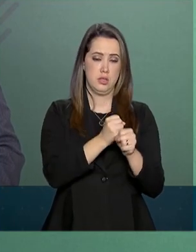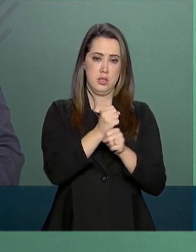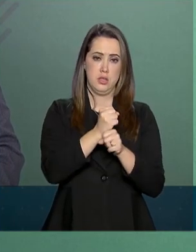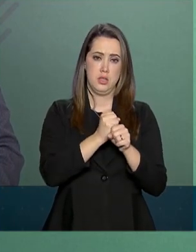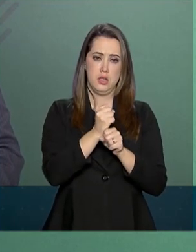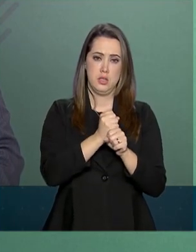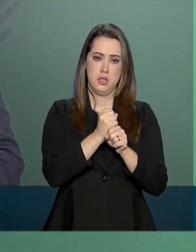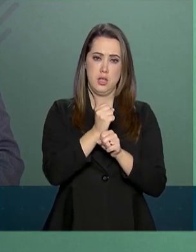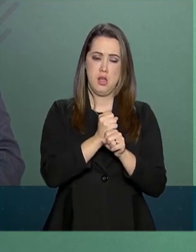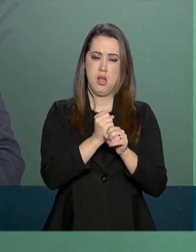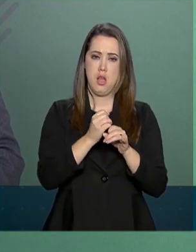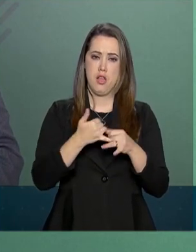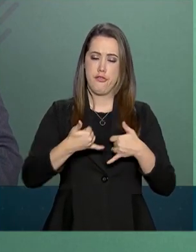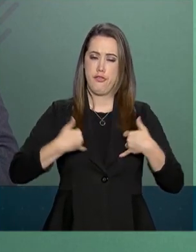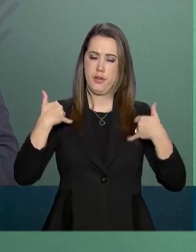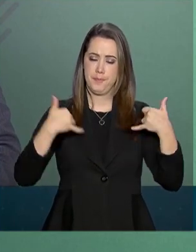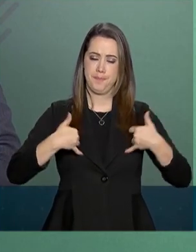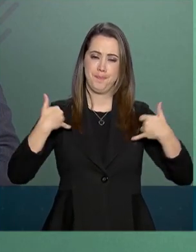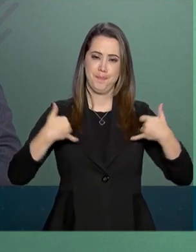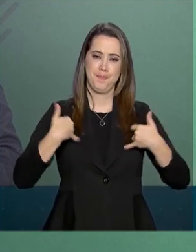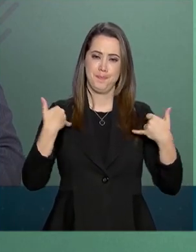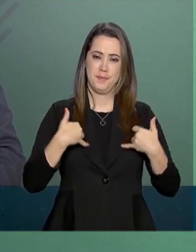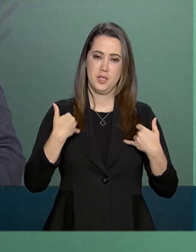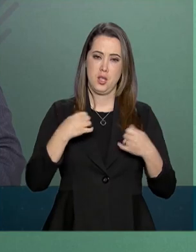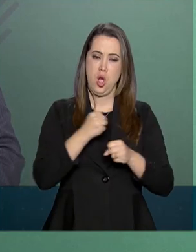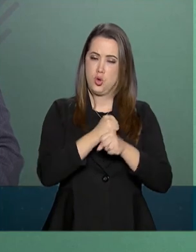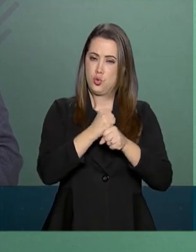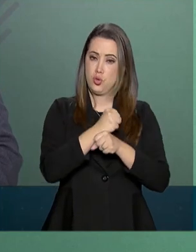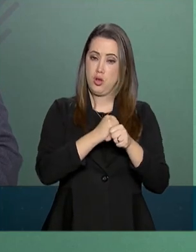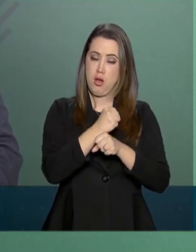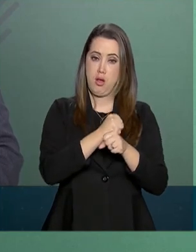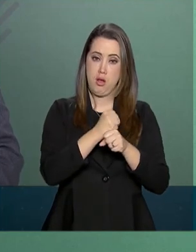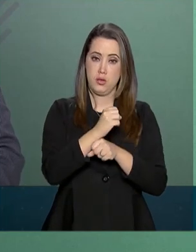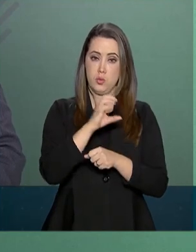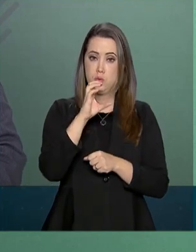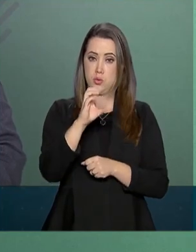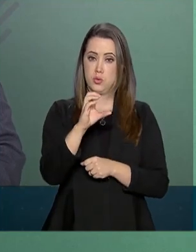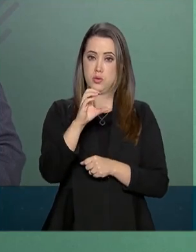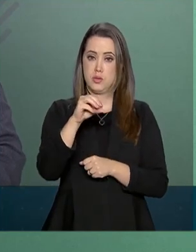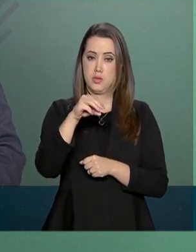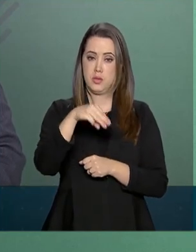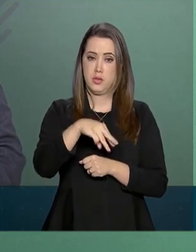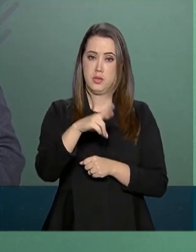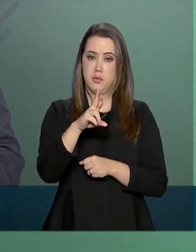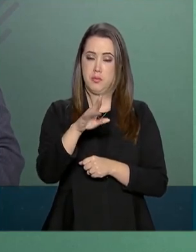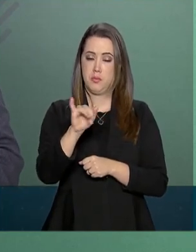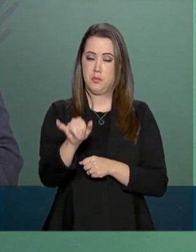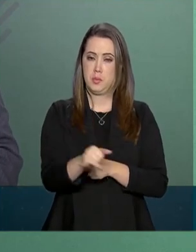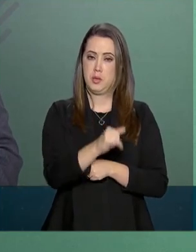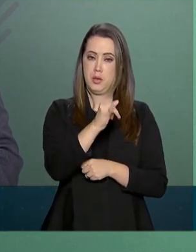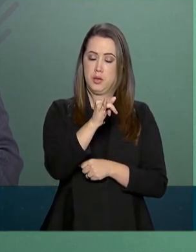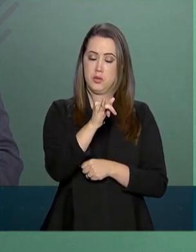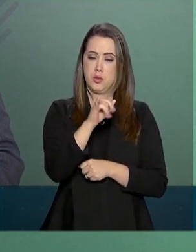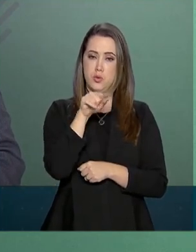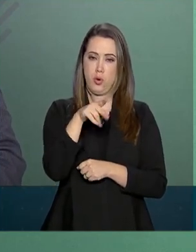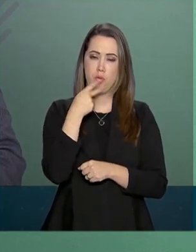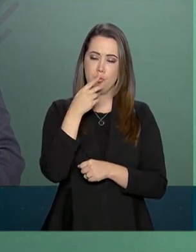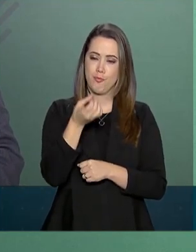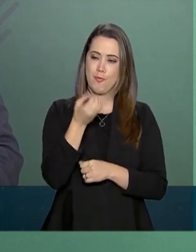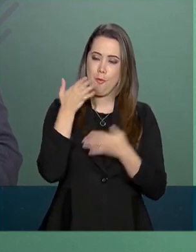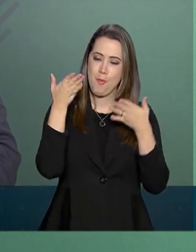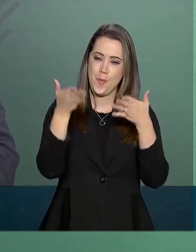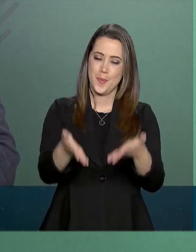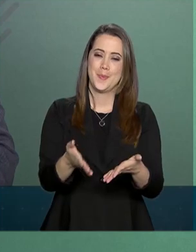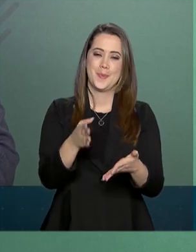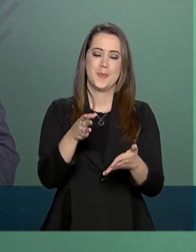Colégio Militar do Rio de Janeiro, o CMRJ. O presidente prestigiou a comemoração